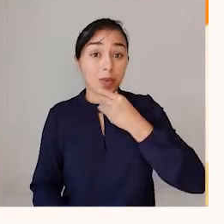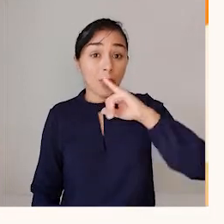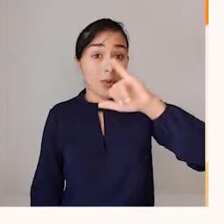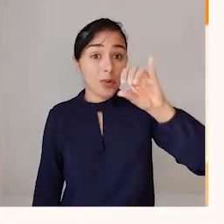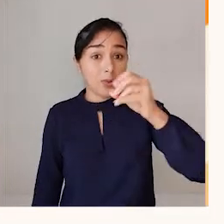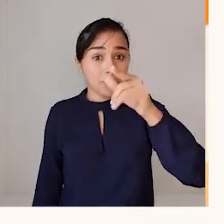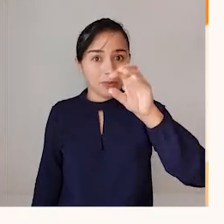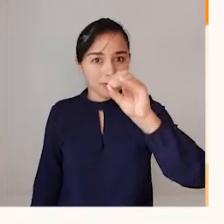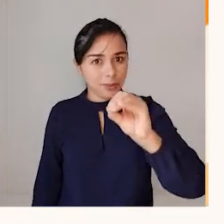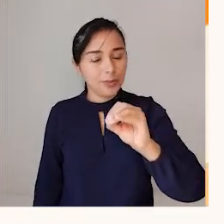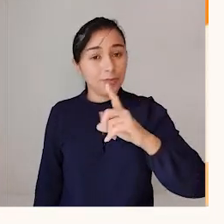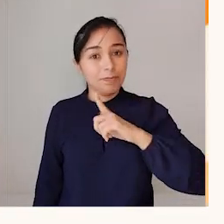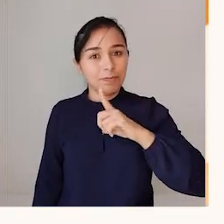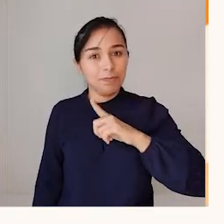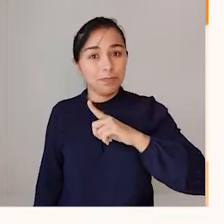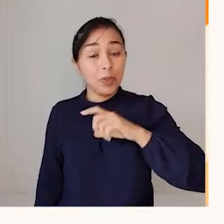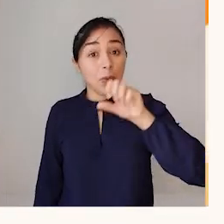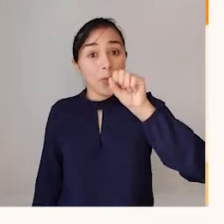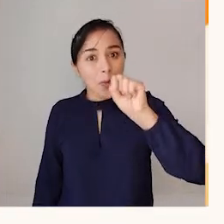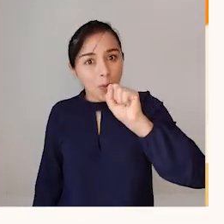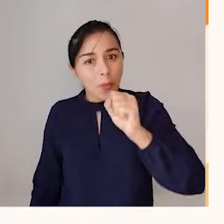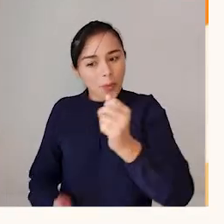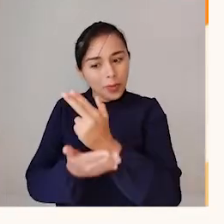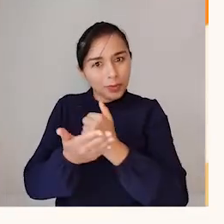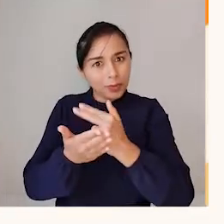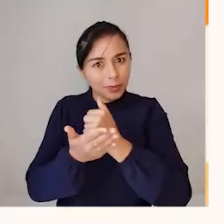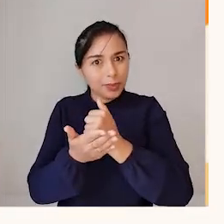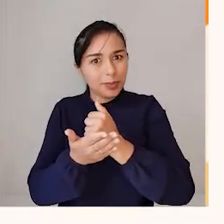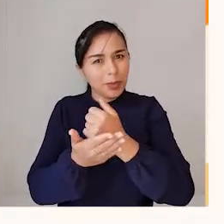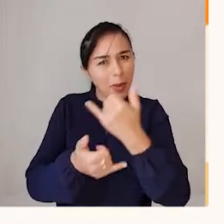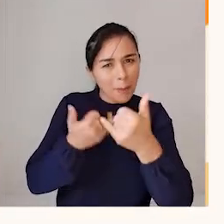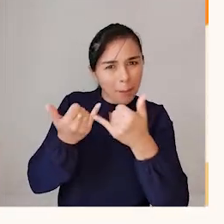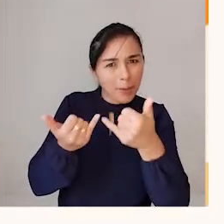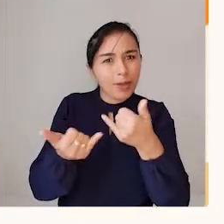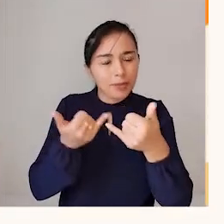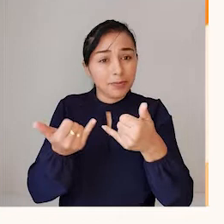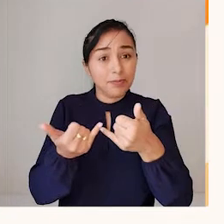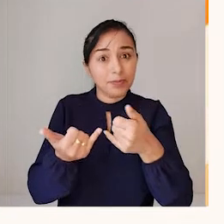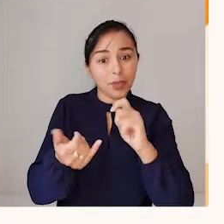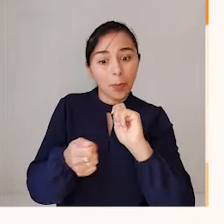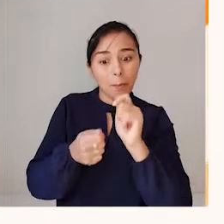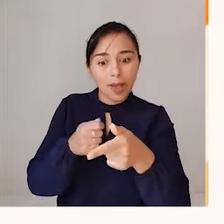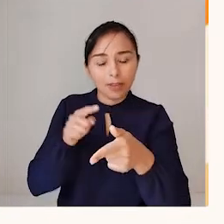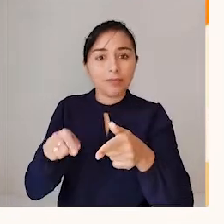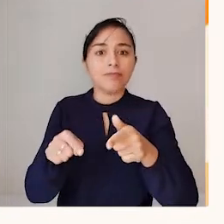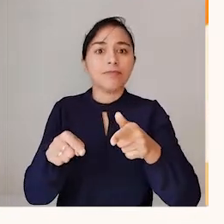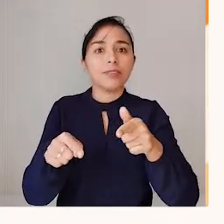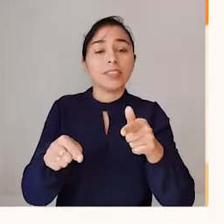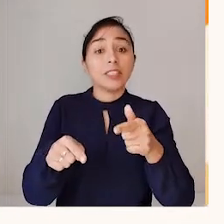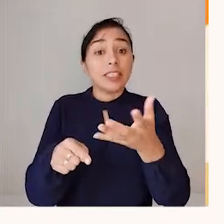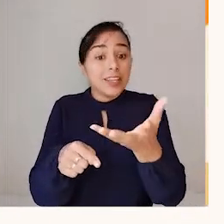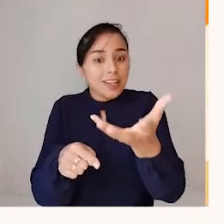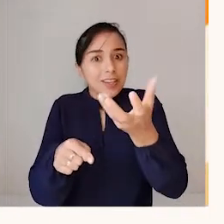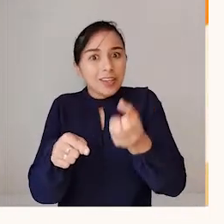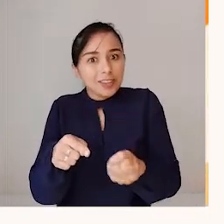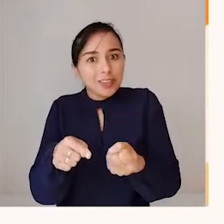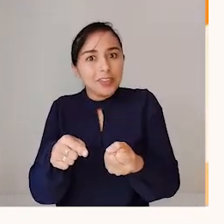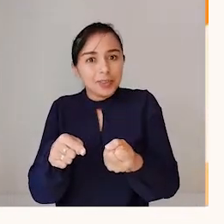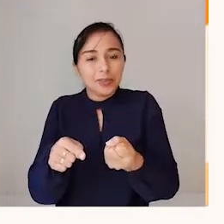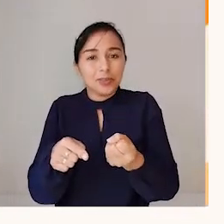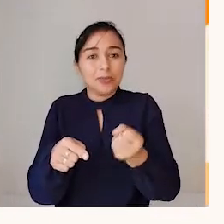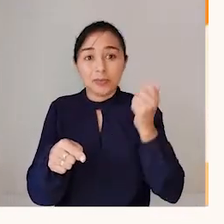estava com oito figurinhas no jogo de bafo. Jogou com Pedro e ganhou cinco figurinhas.